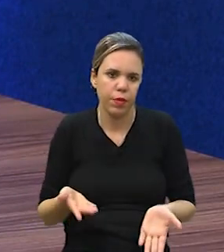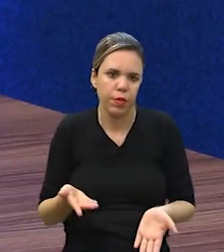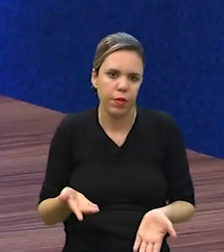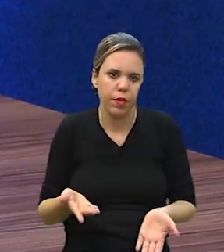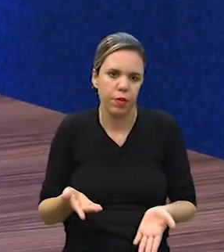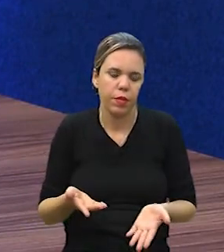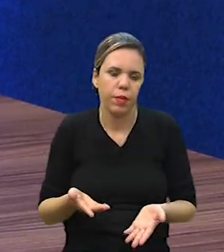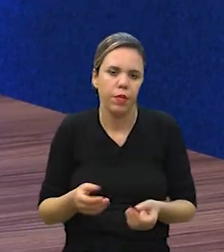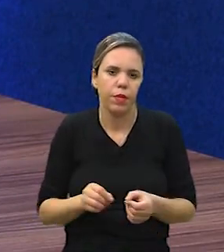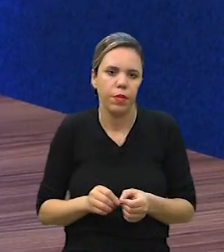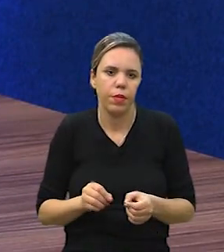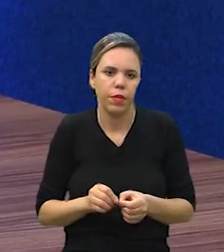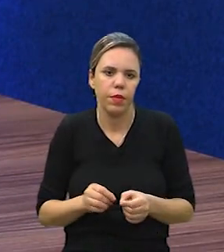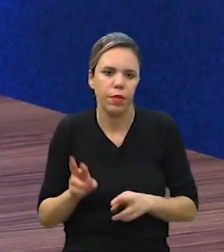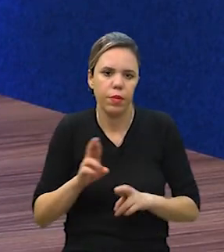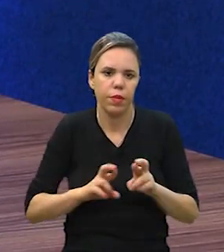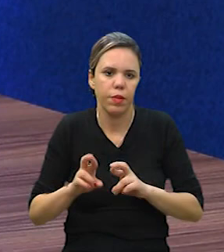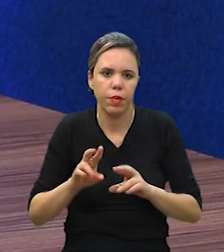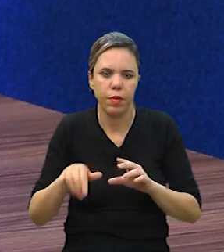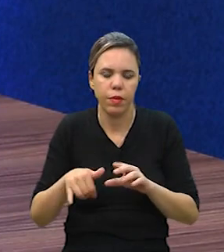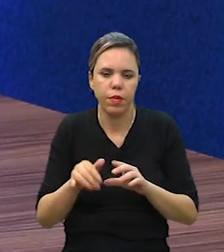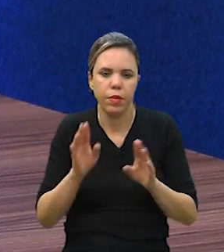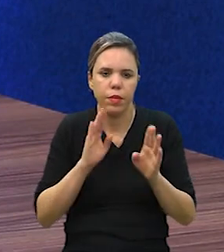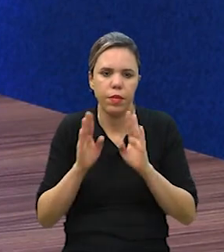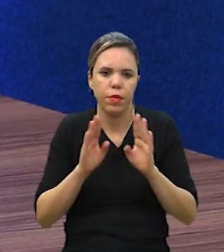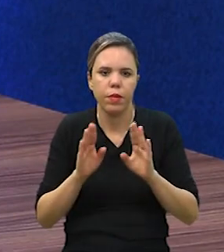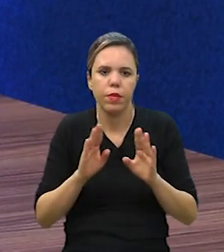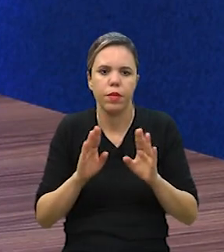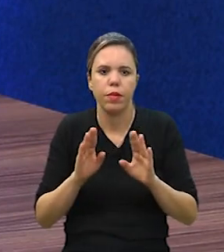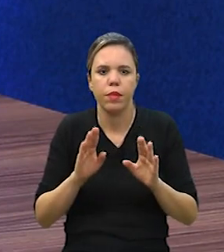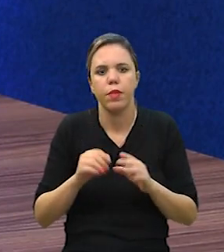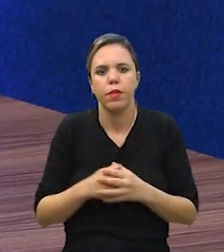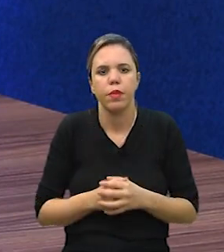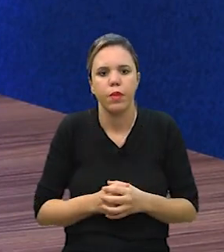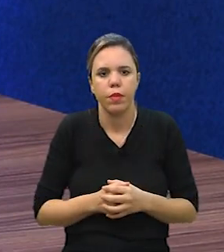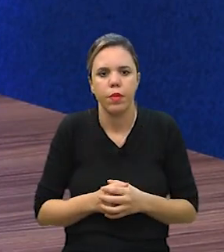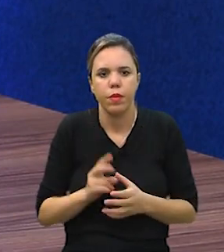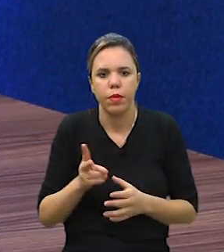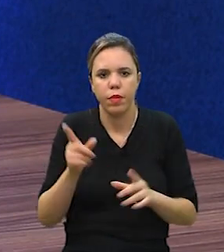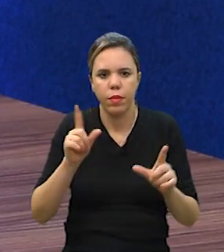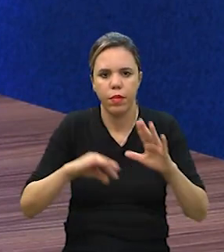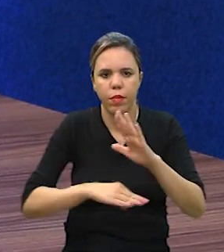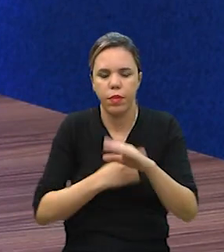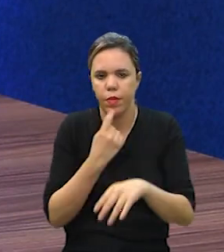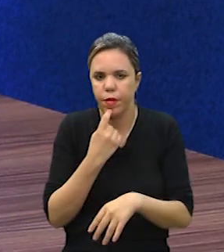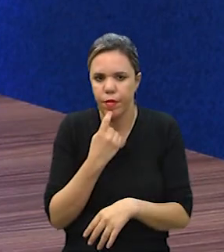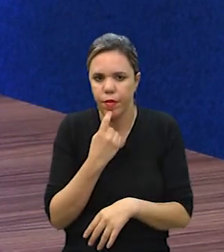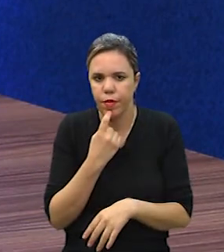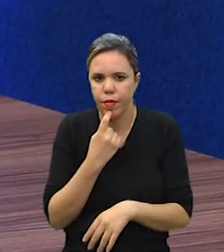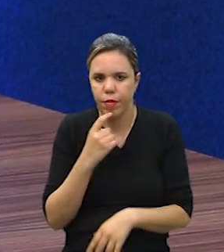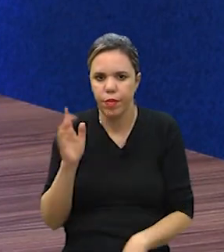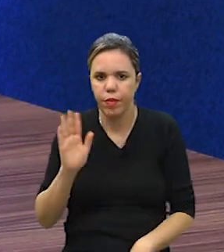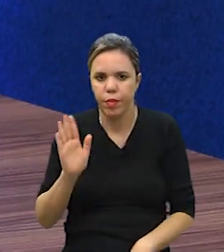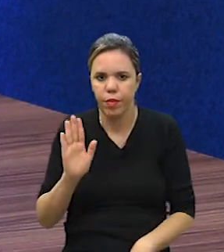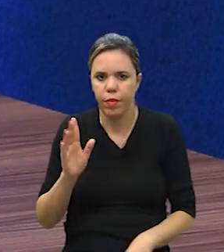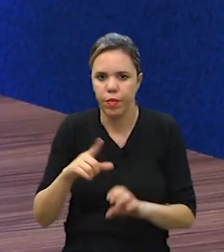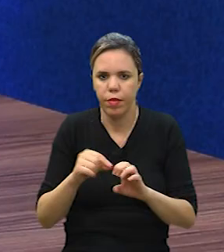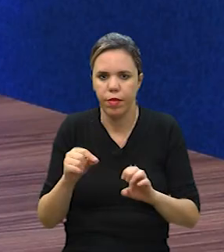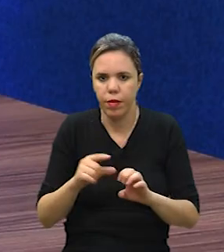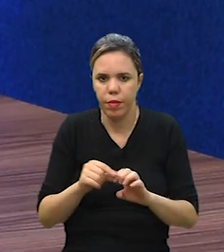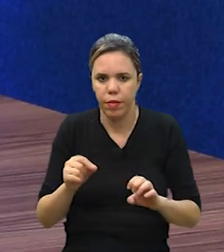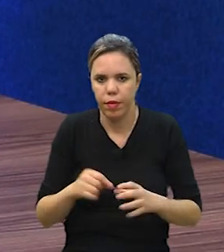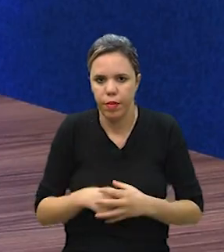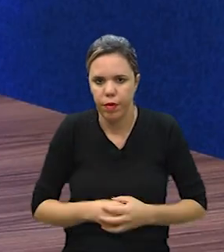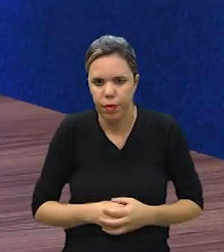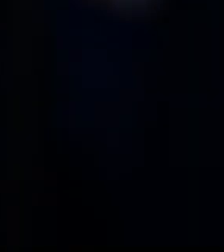em outras editorias. Confira as nossas páginas nas redes sociais e fique sempre com a TV Câmara Campinas e até um próximo Ser